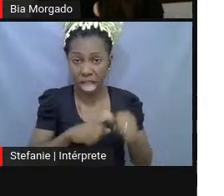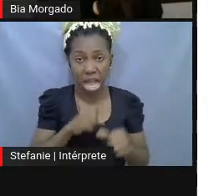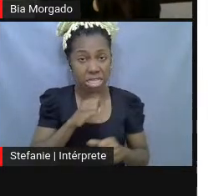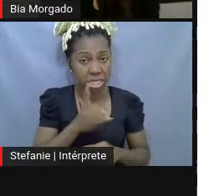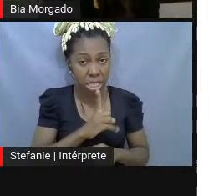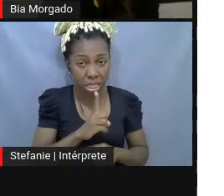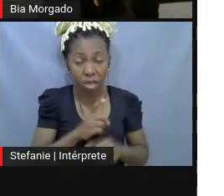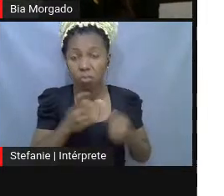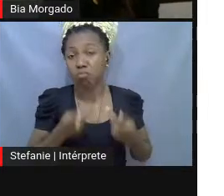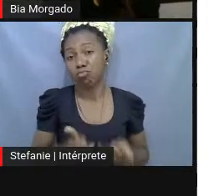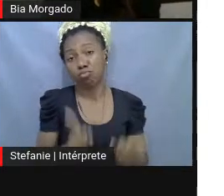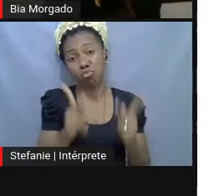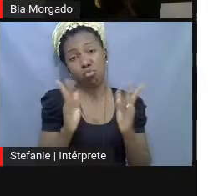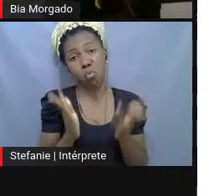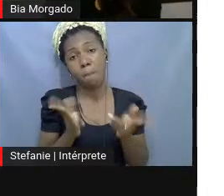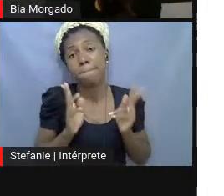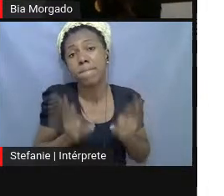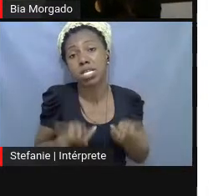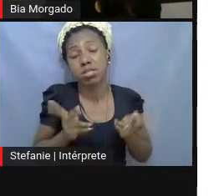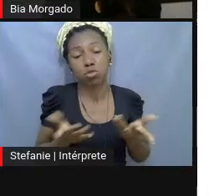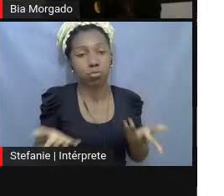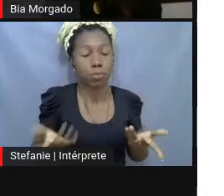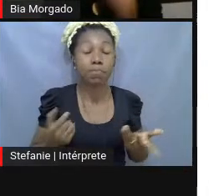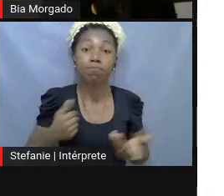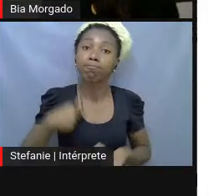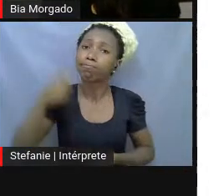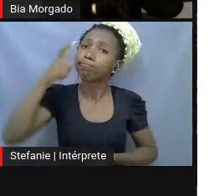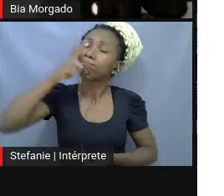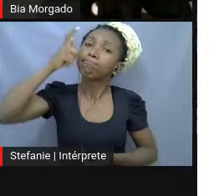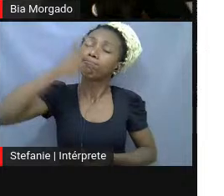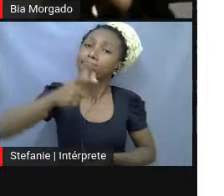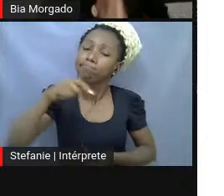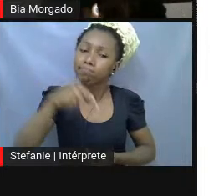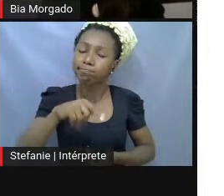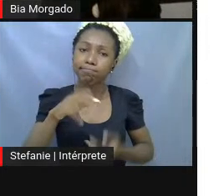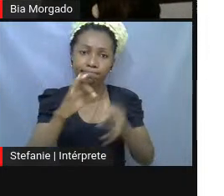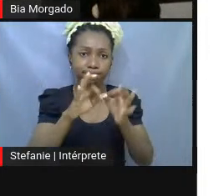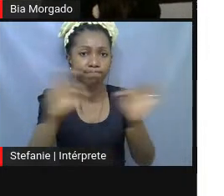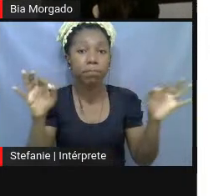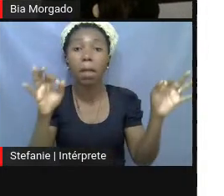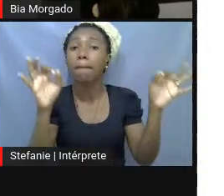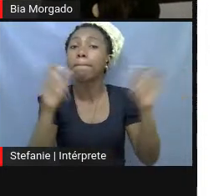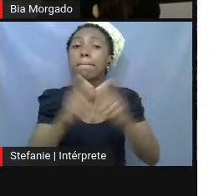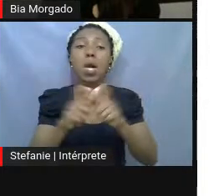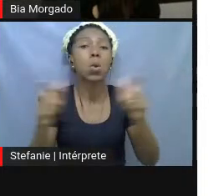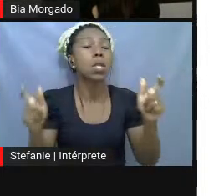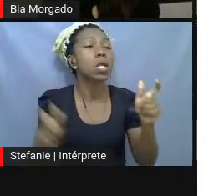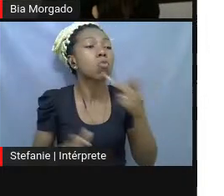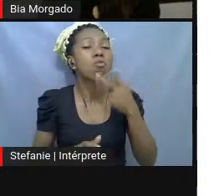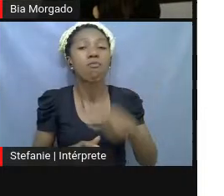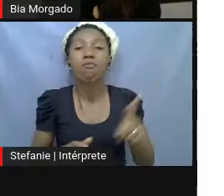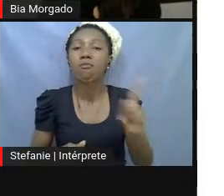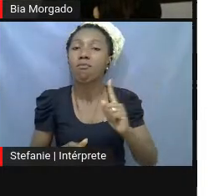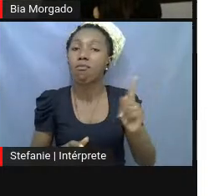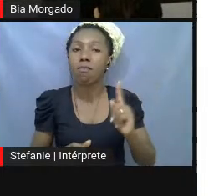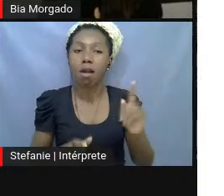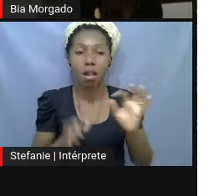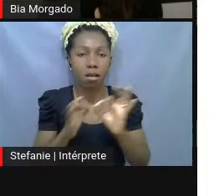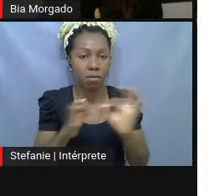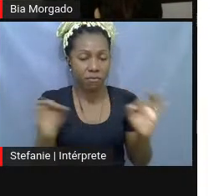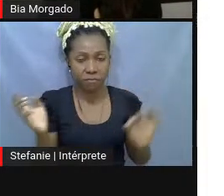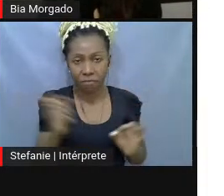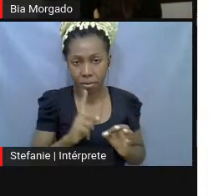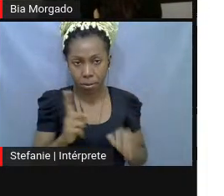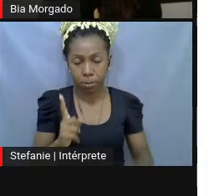Então, me interessei muito quando eu achei esse trecho, que não é tão comentado, quanto a frase museu é o mundo,